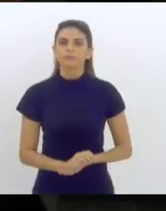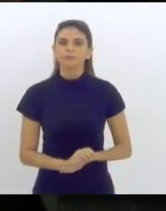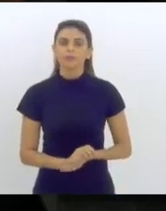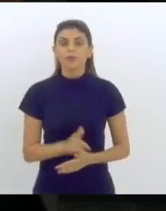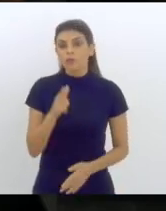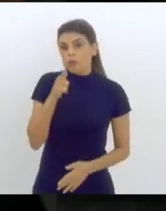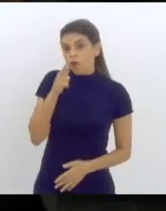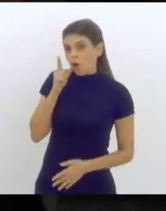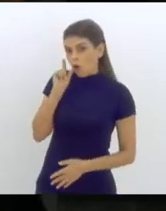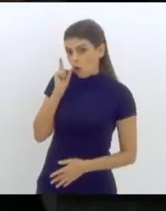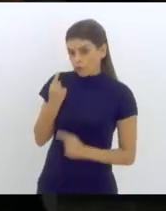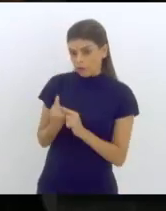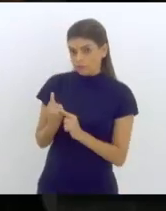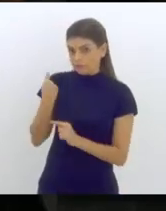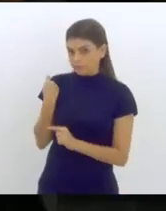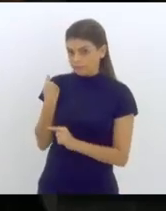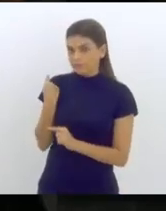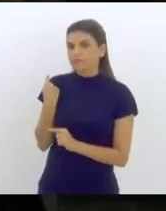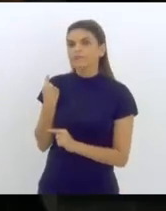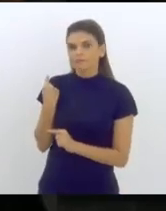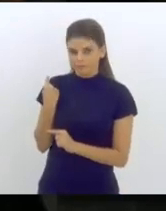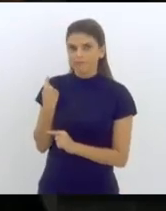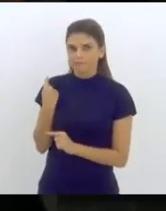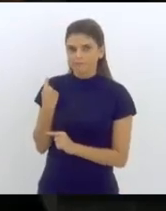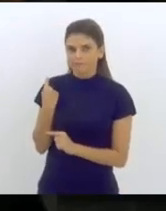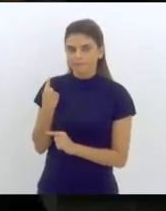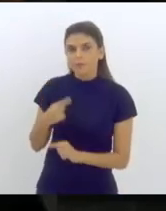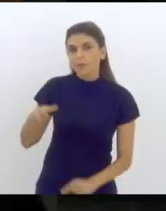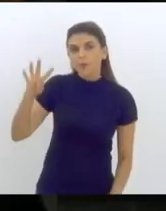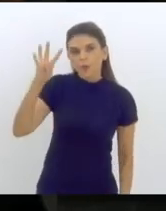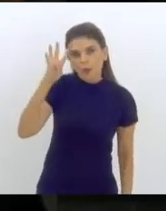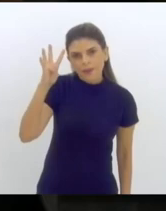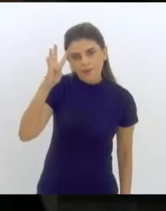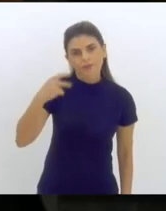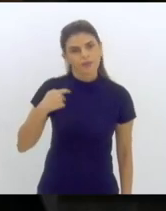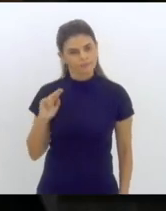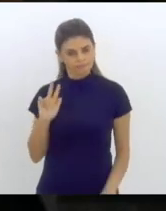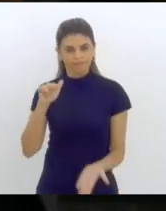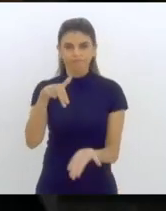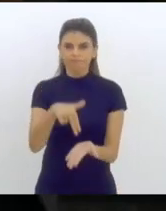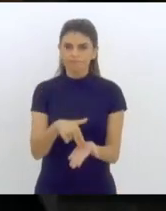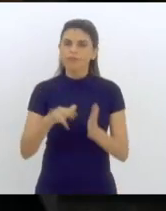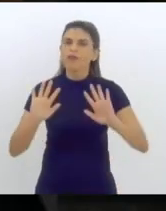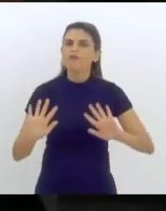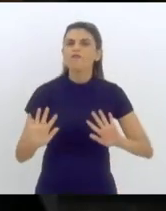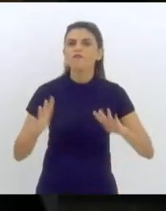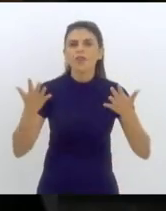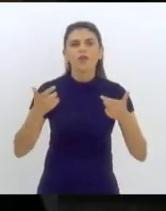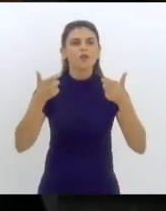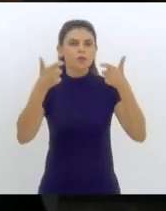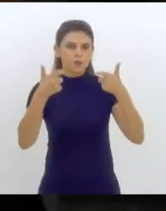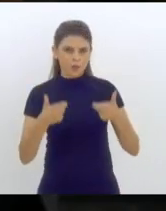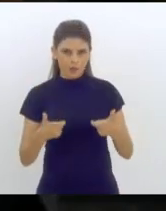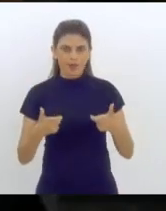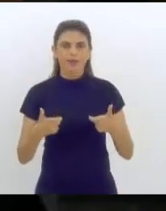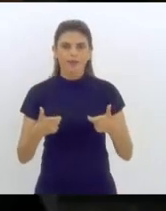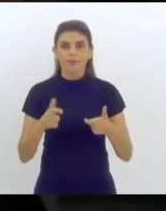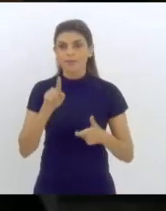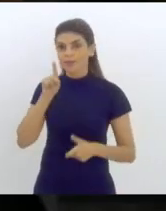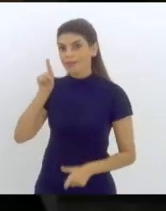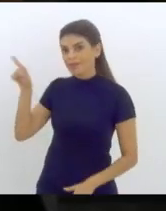ontem estive num evento no Palácio Guanabara